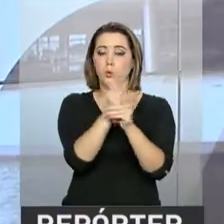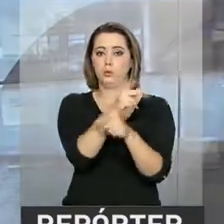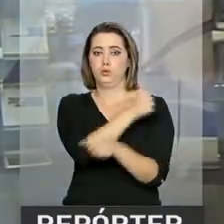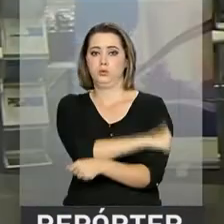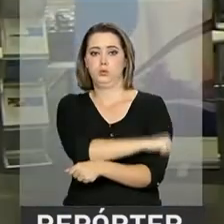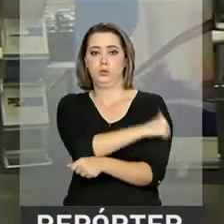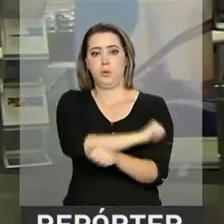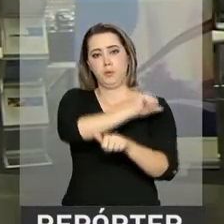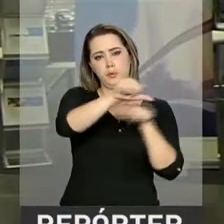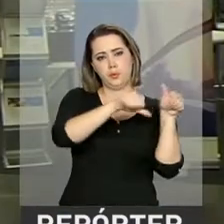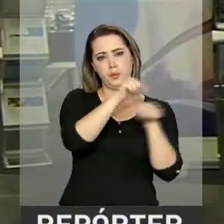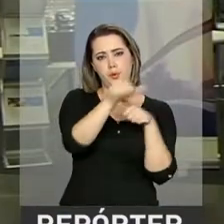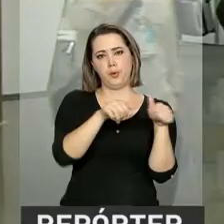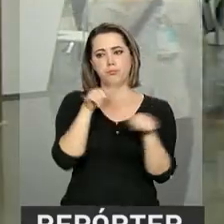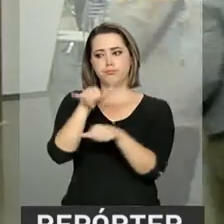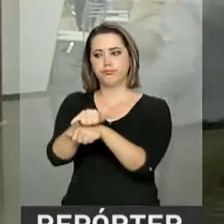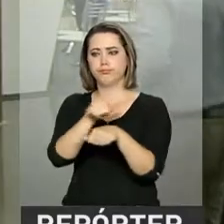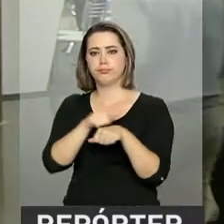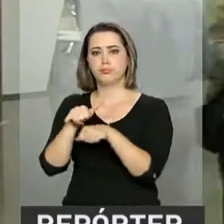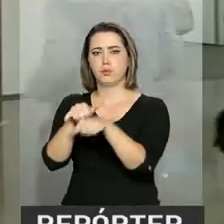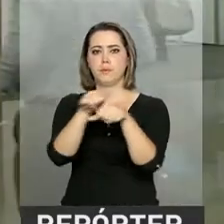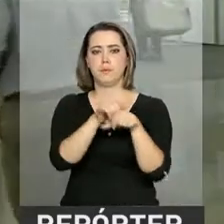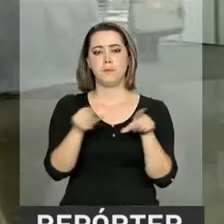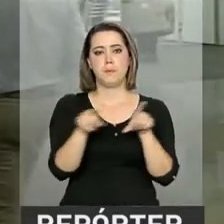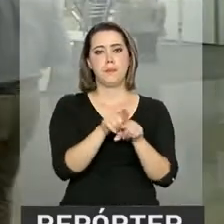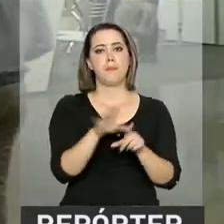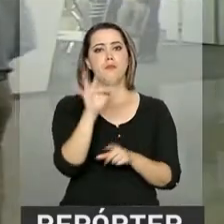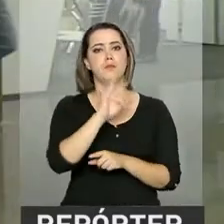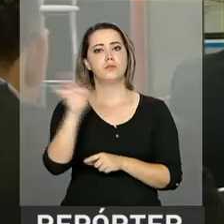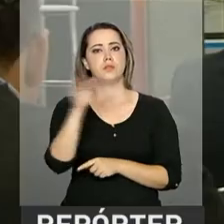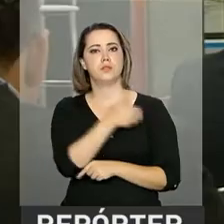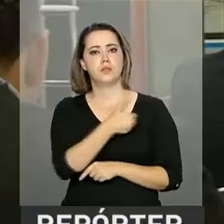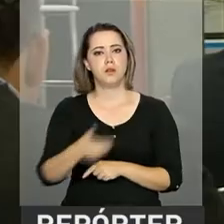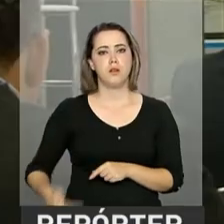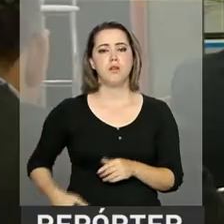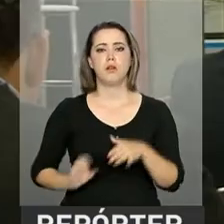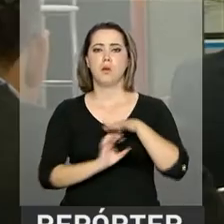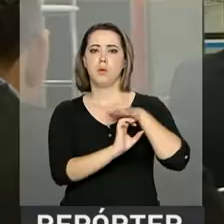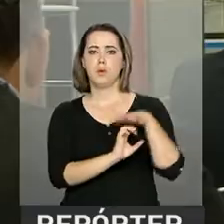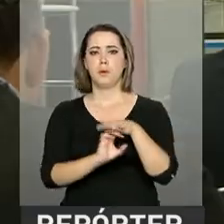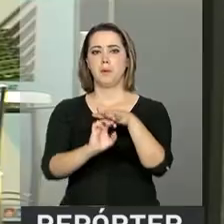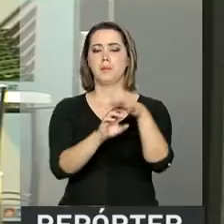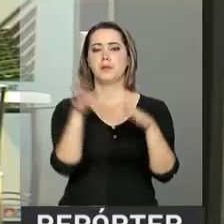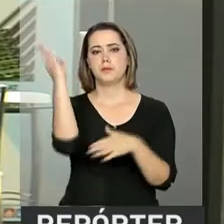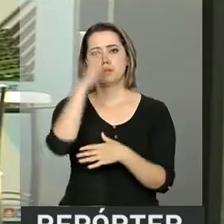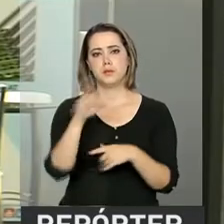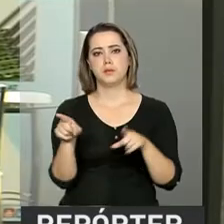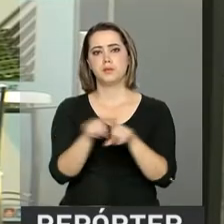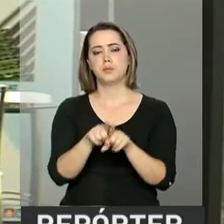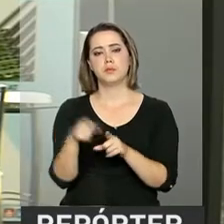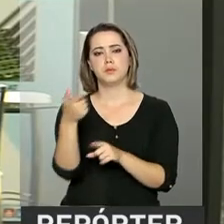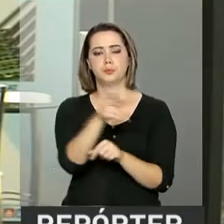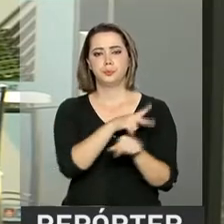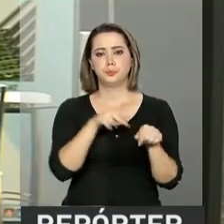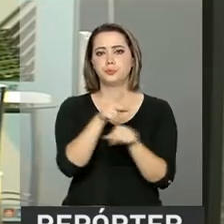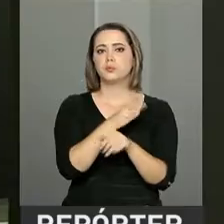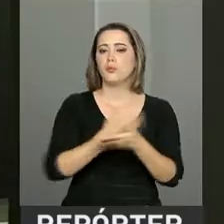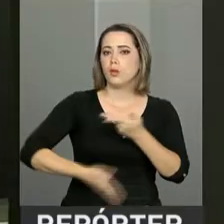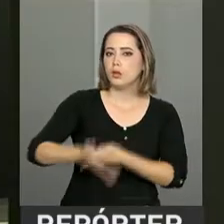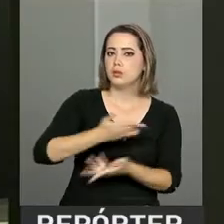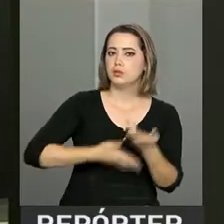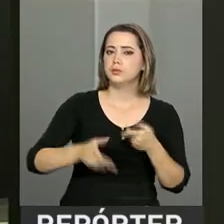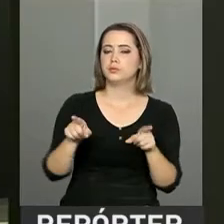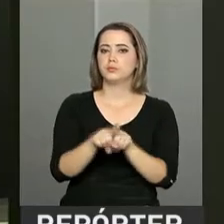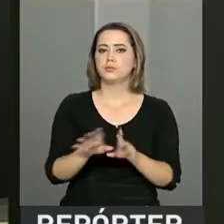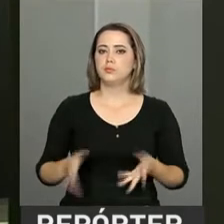O governo federal, empresários brasileiros e estrangeiros discutem estratégias para dinamizar o mercado, promover